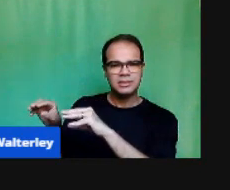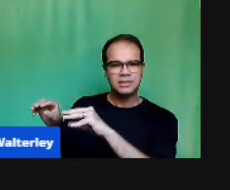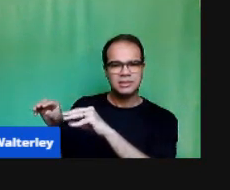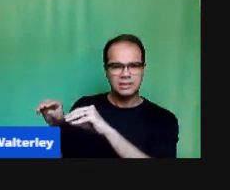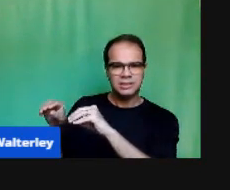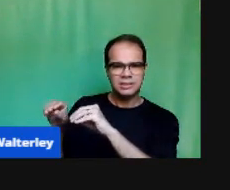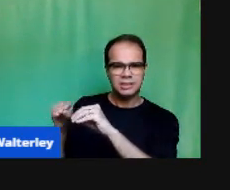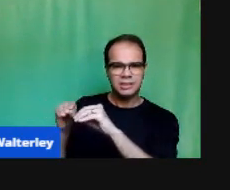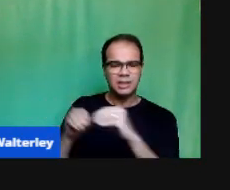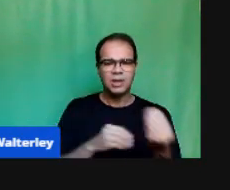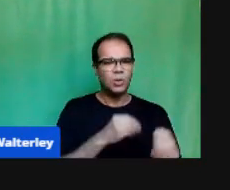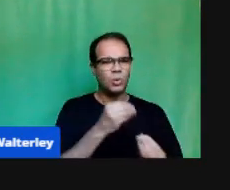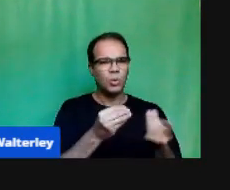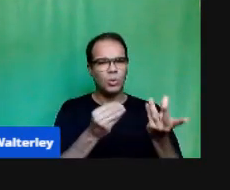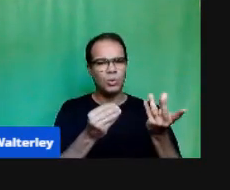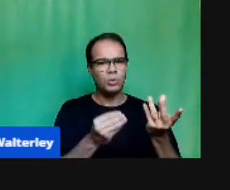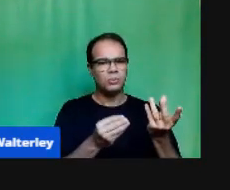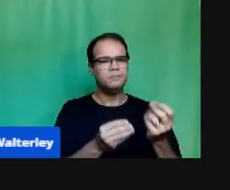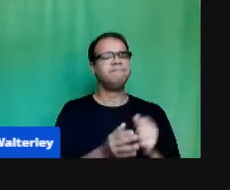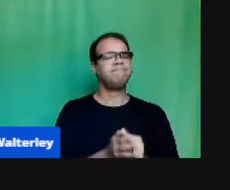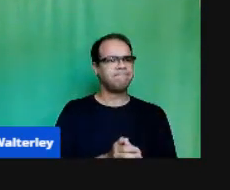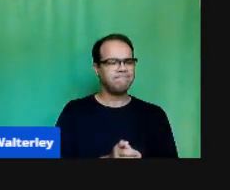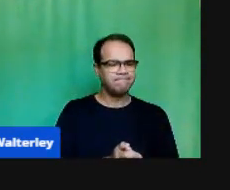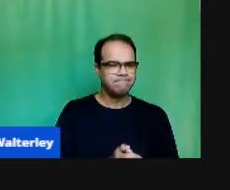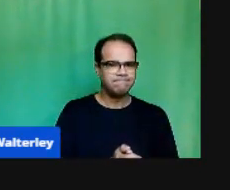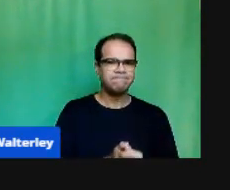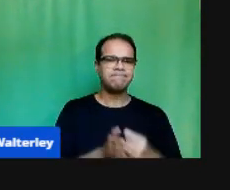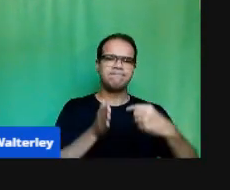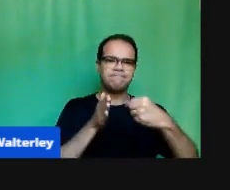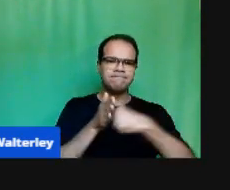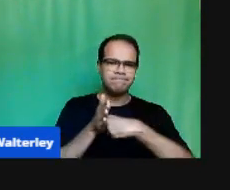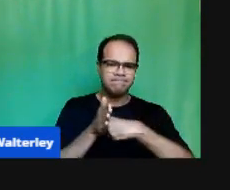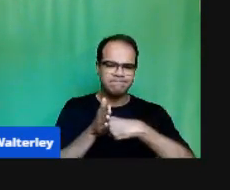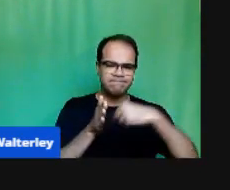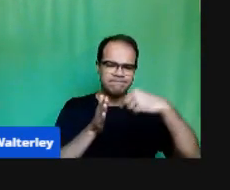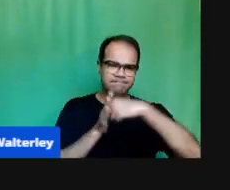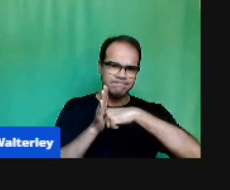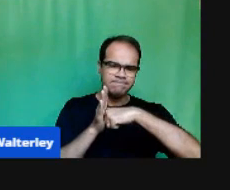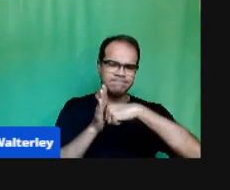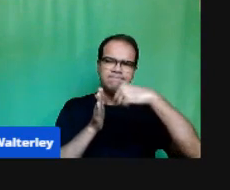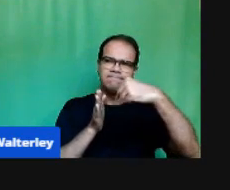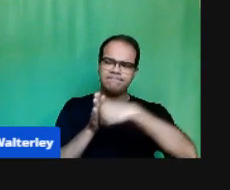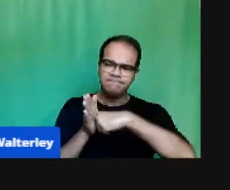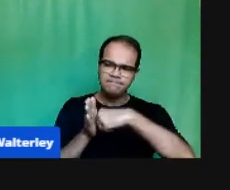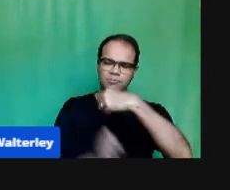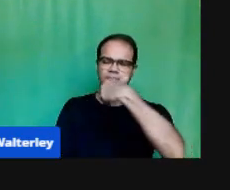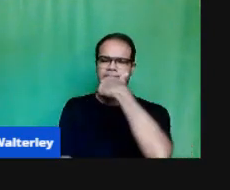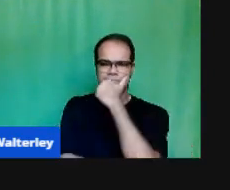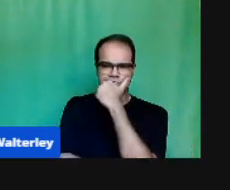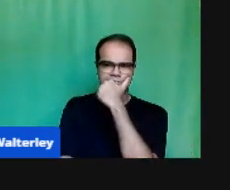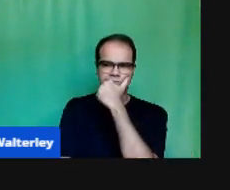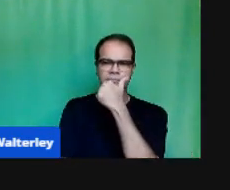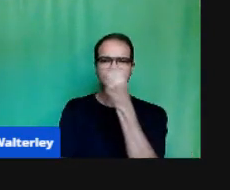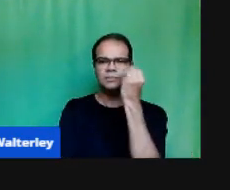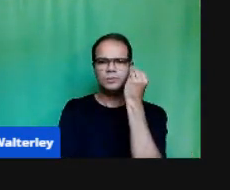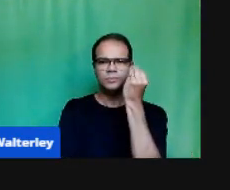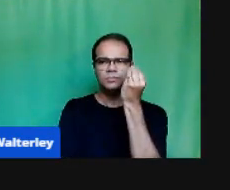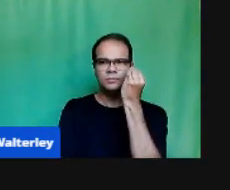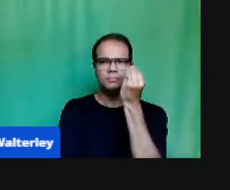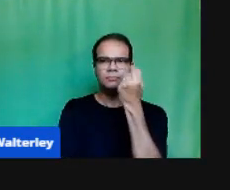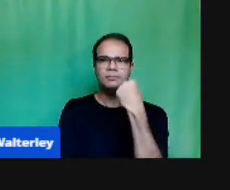Perguntas Que Que Que a gente Tem que parar E pensar Né Assim Como que eu vou ensinar